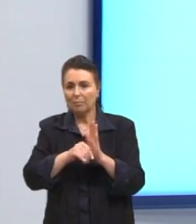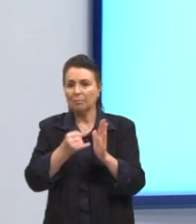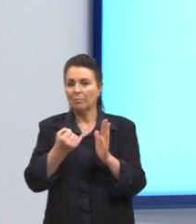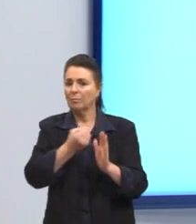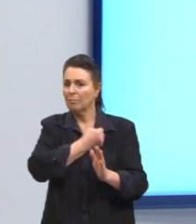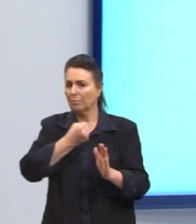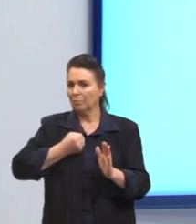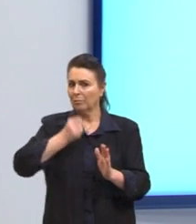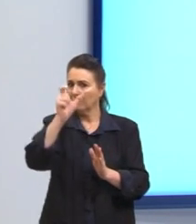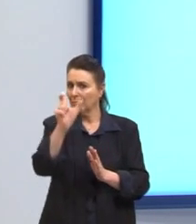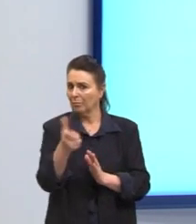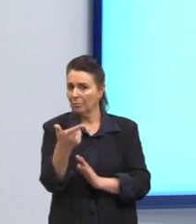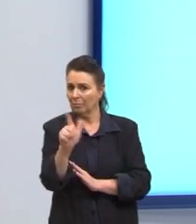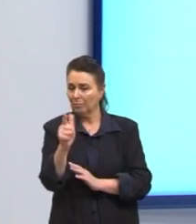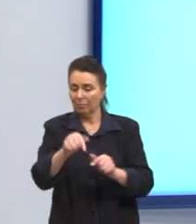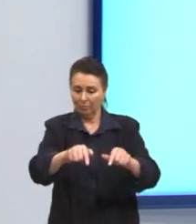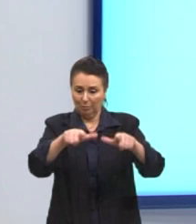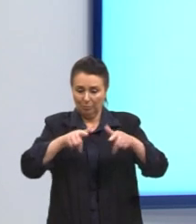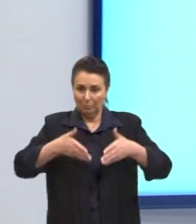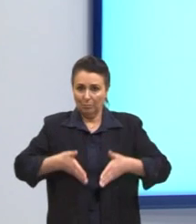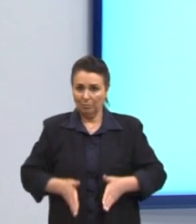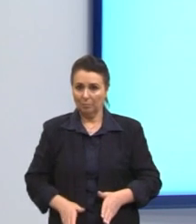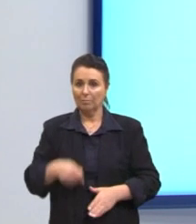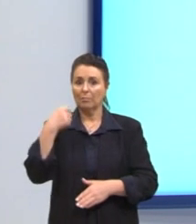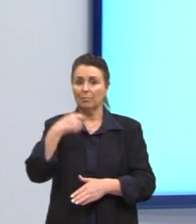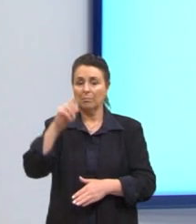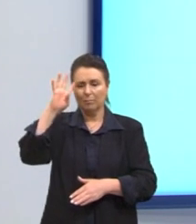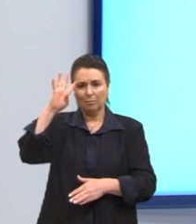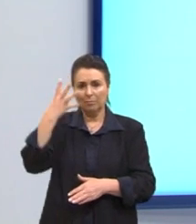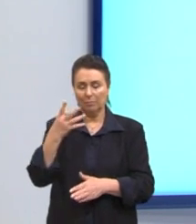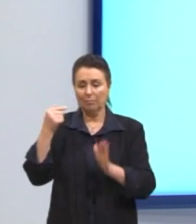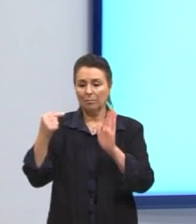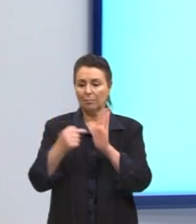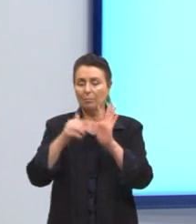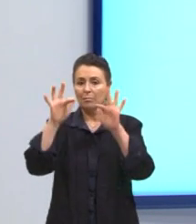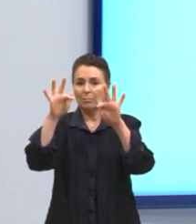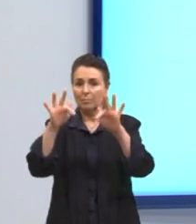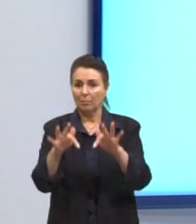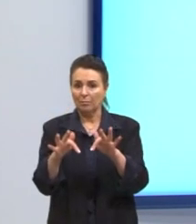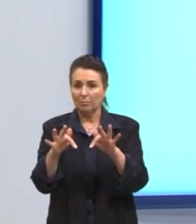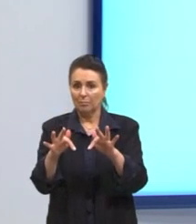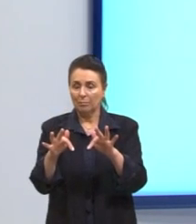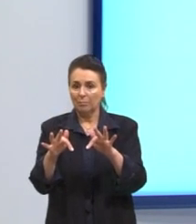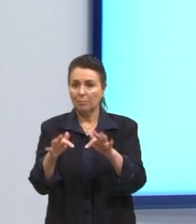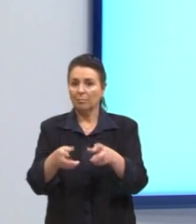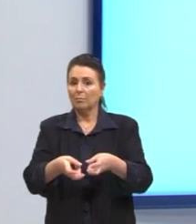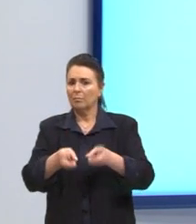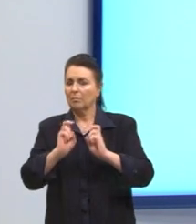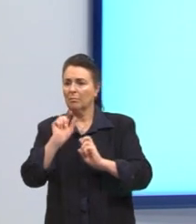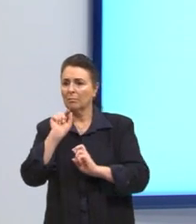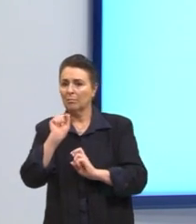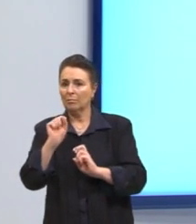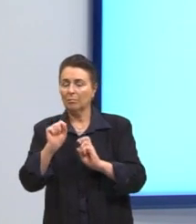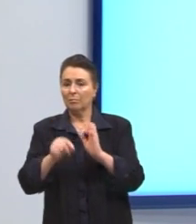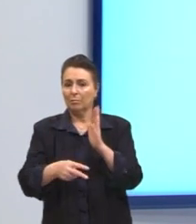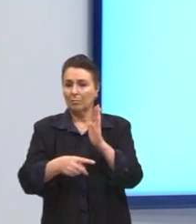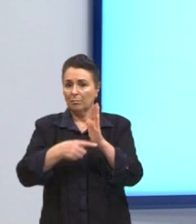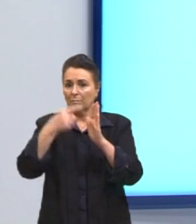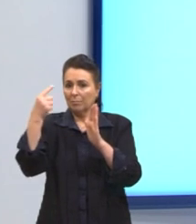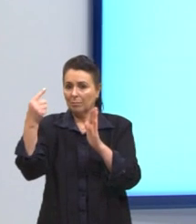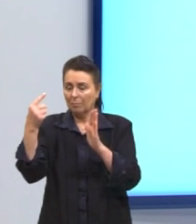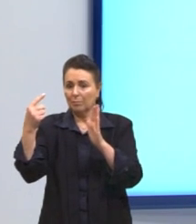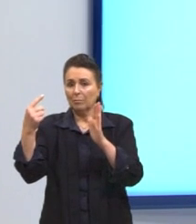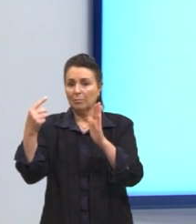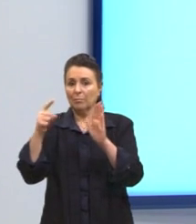pessoas no Brasil sem certidão de nascimento deve ser resolvida, ponto final. E aí, vamos perceber que primeiro período com ponto final,